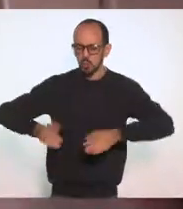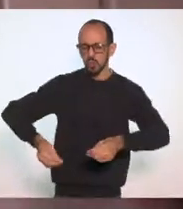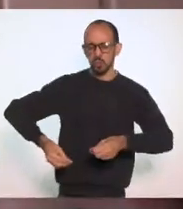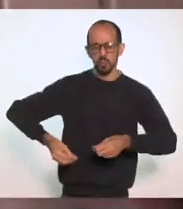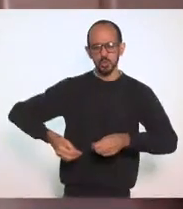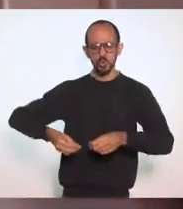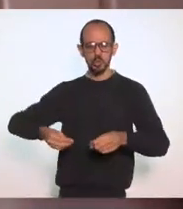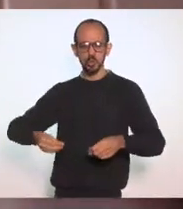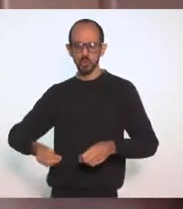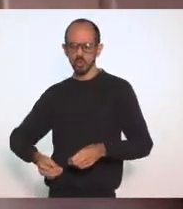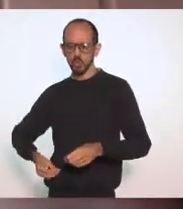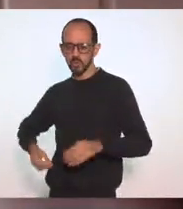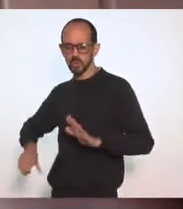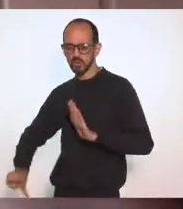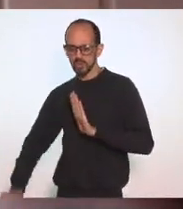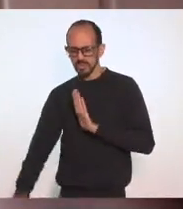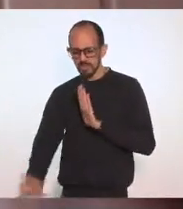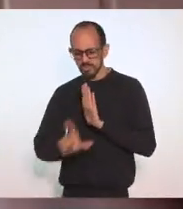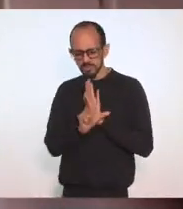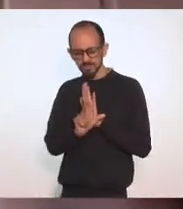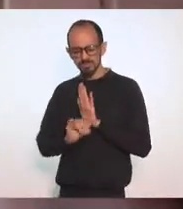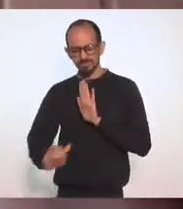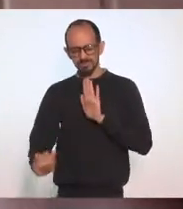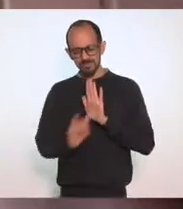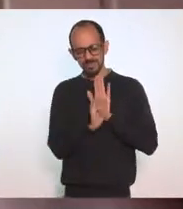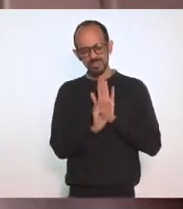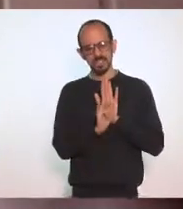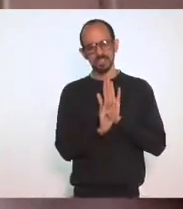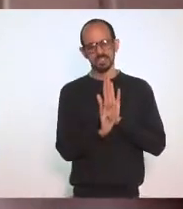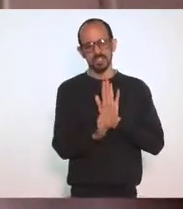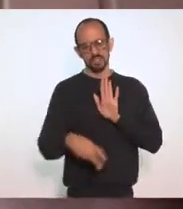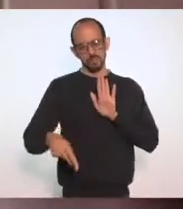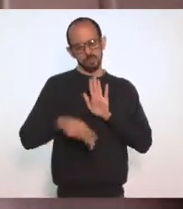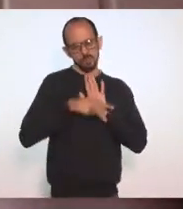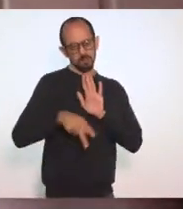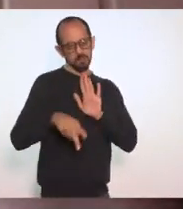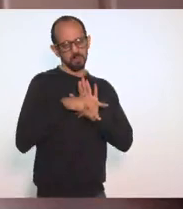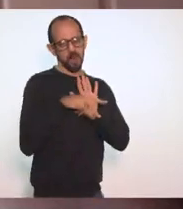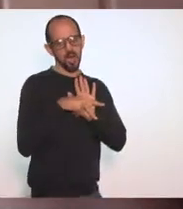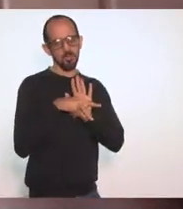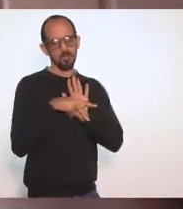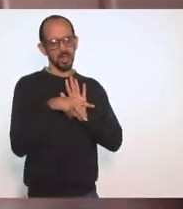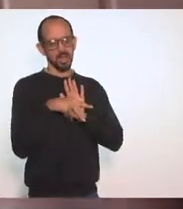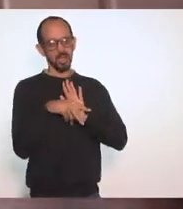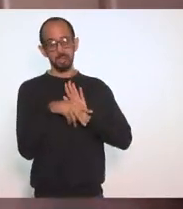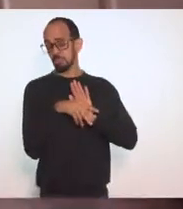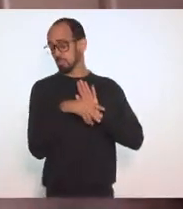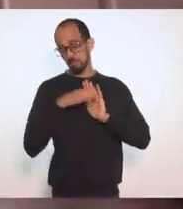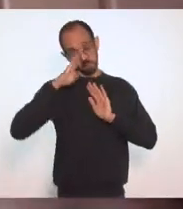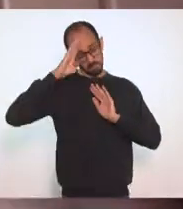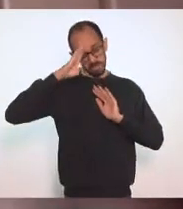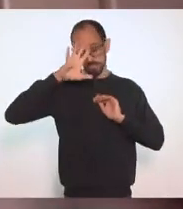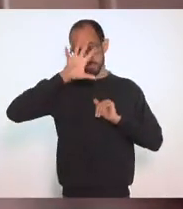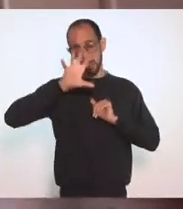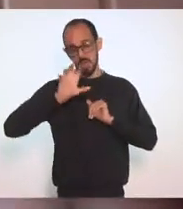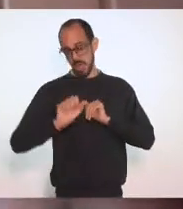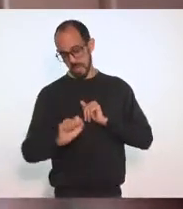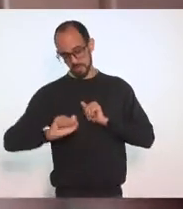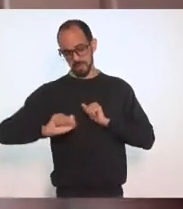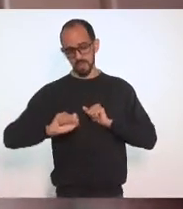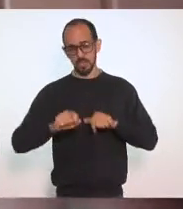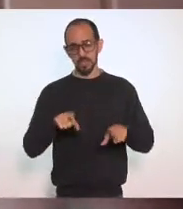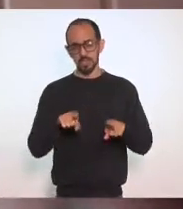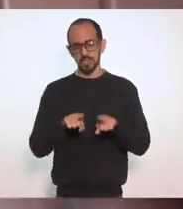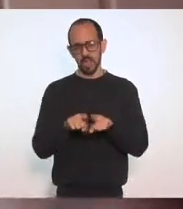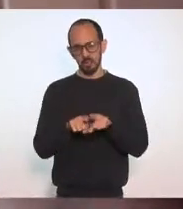Legitimam A sua identidade E a sua relação Com o continente africano Ainda também Visto